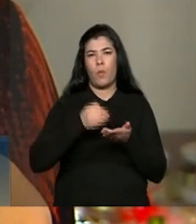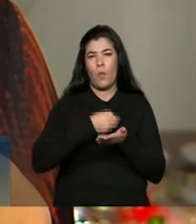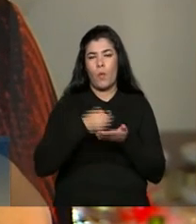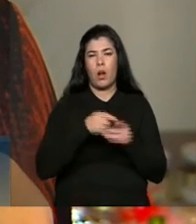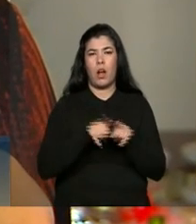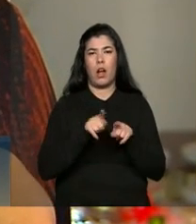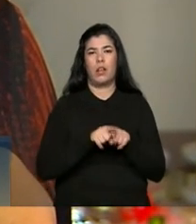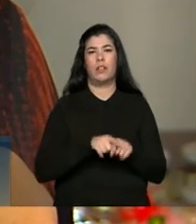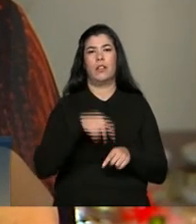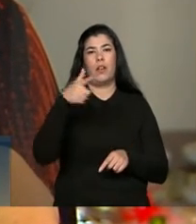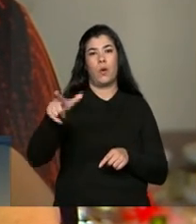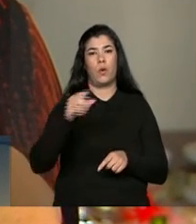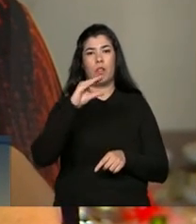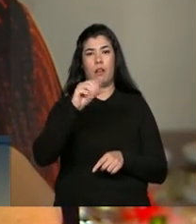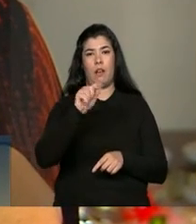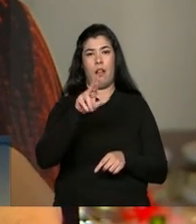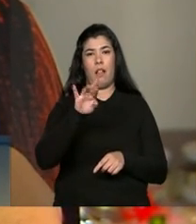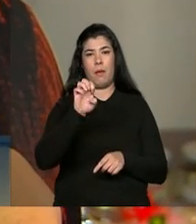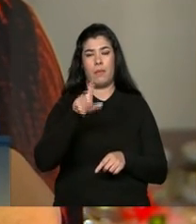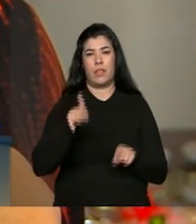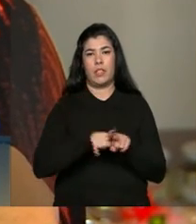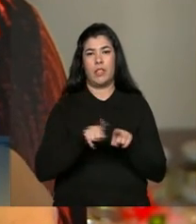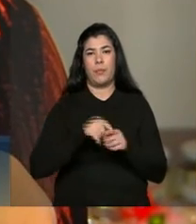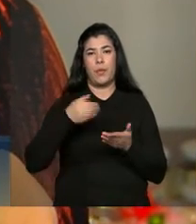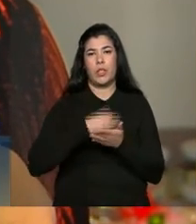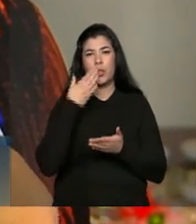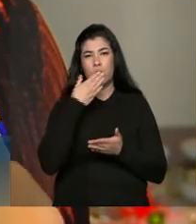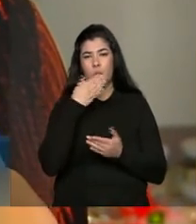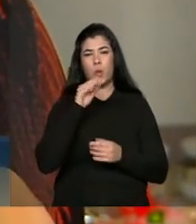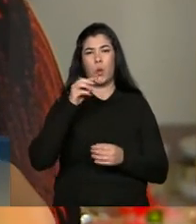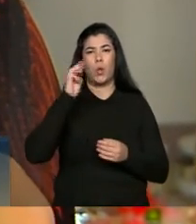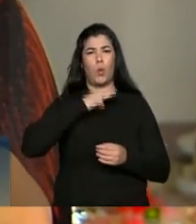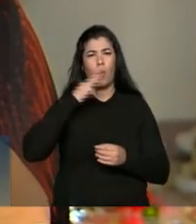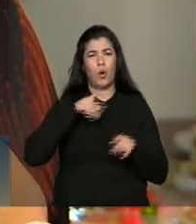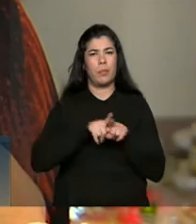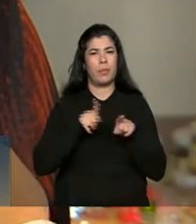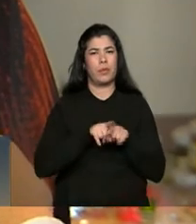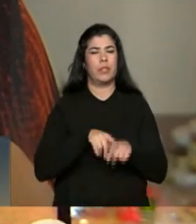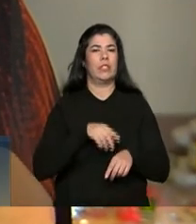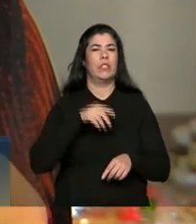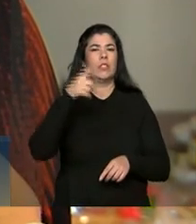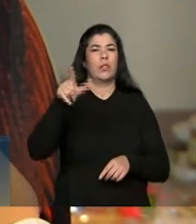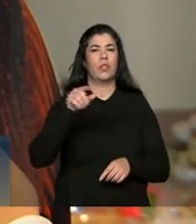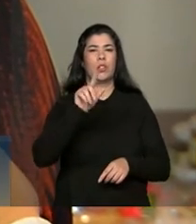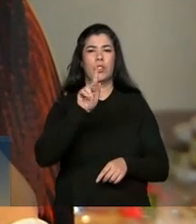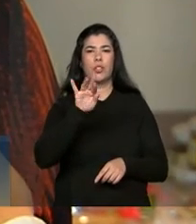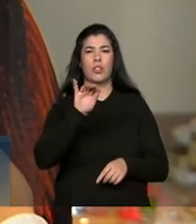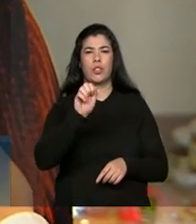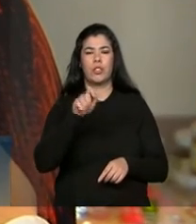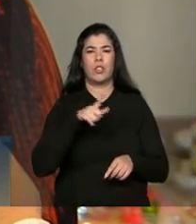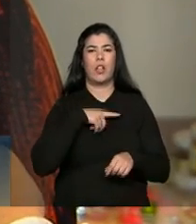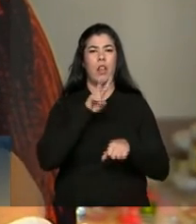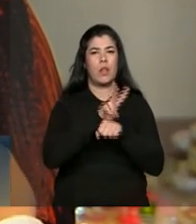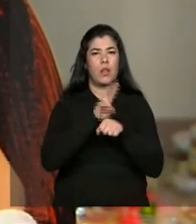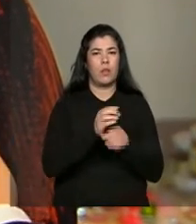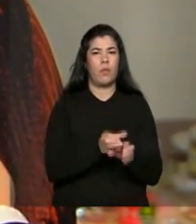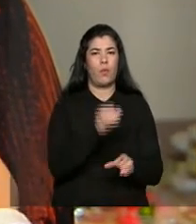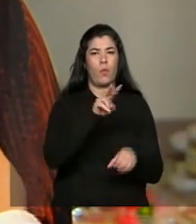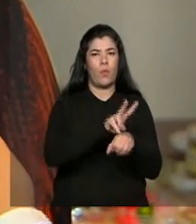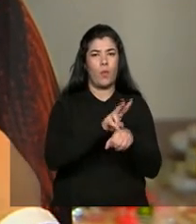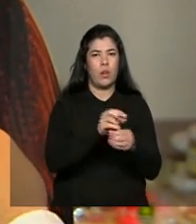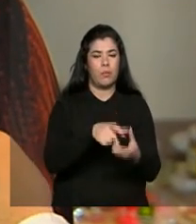a calabresa, a geleia de pimenta, a geleia de conserva,